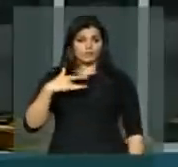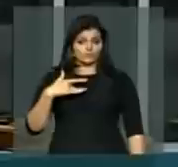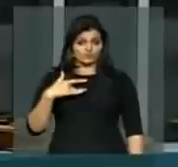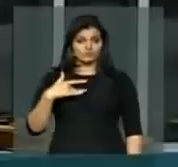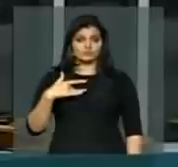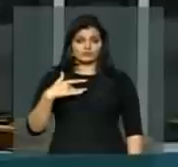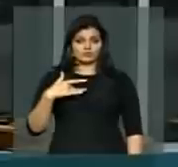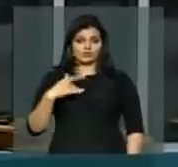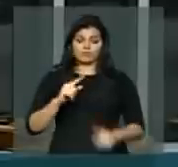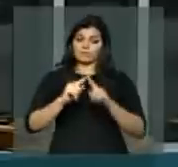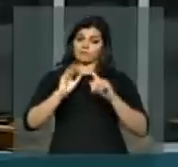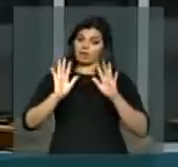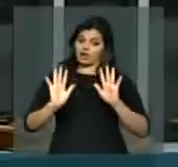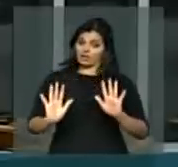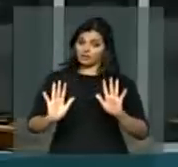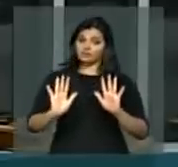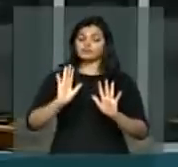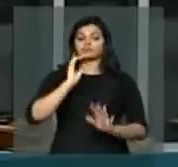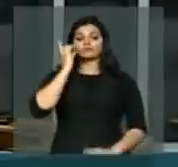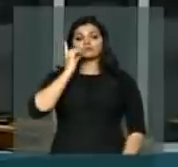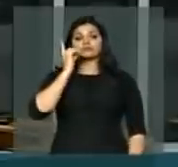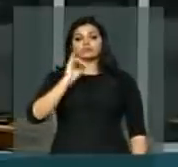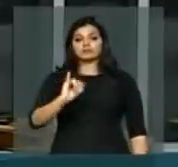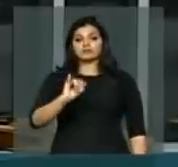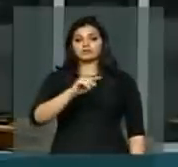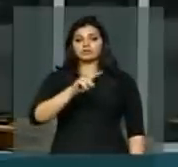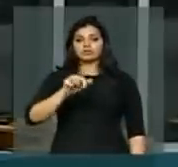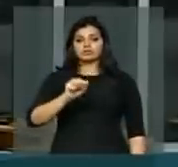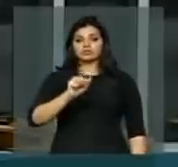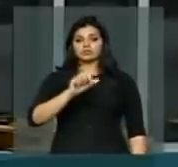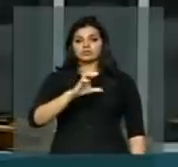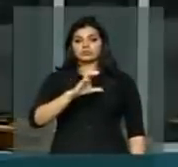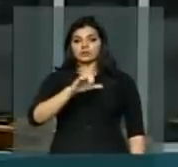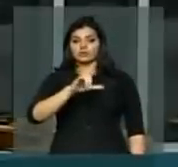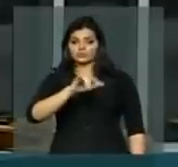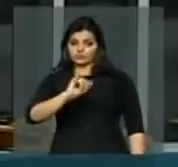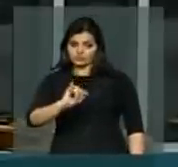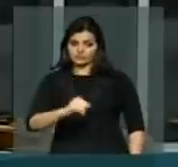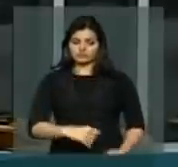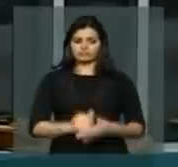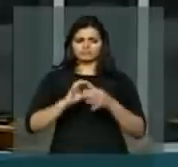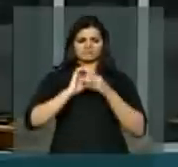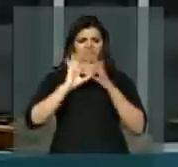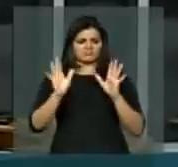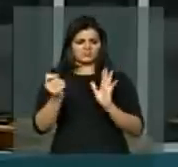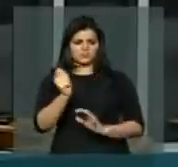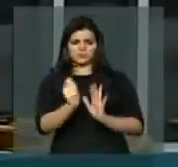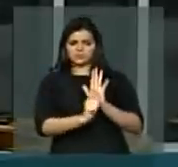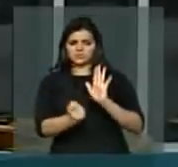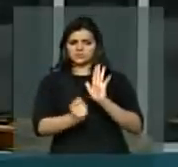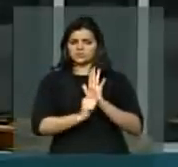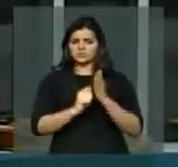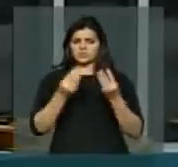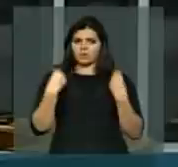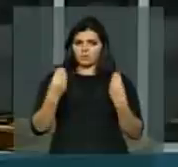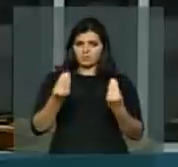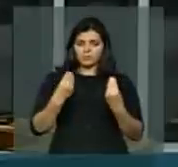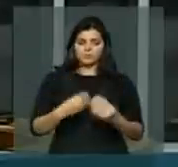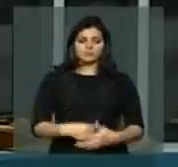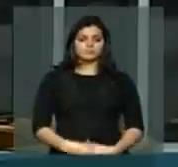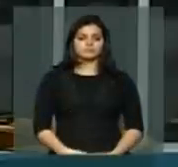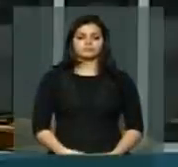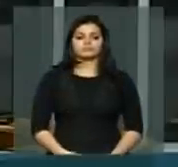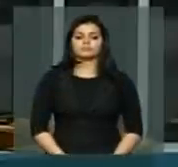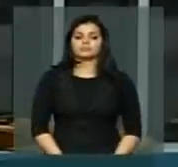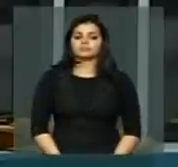Na realidade, deputado Izalci, libera-se o consumo da droga. Deputado Roberto